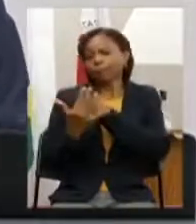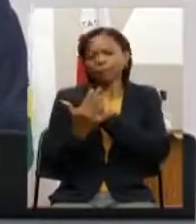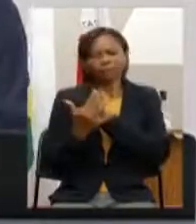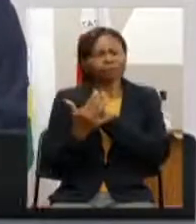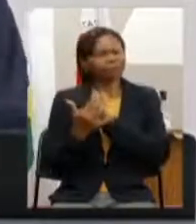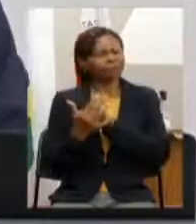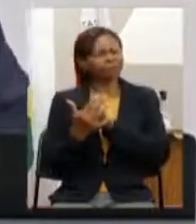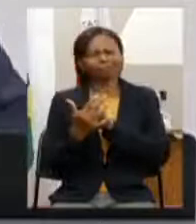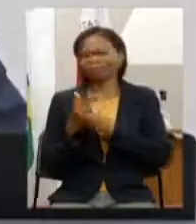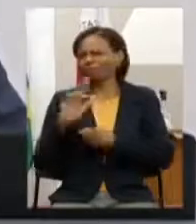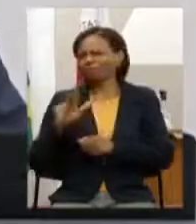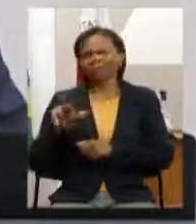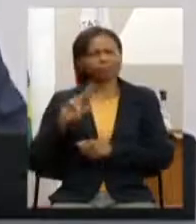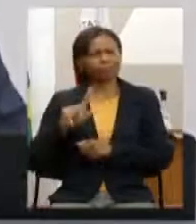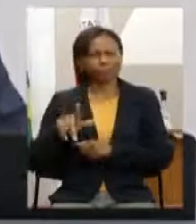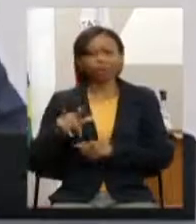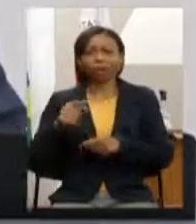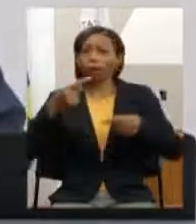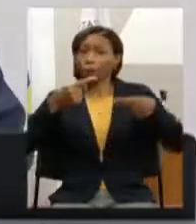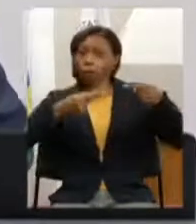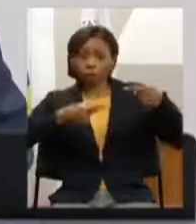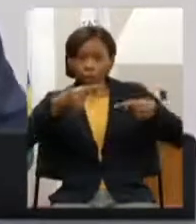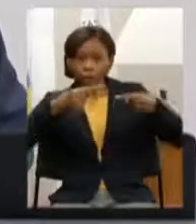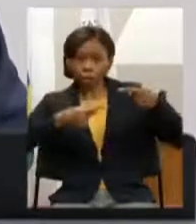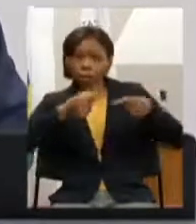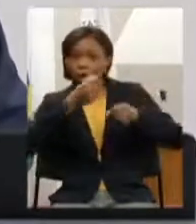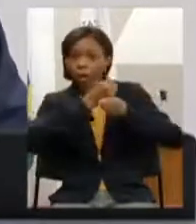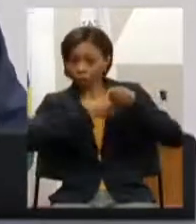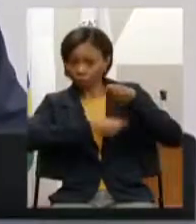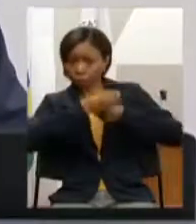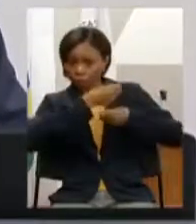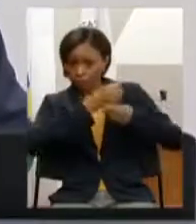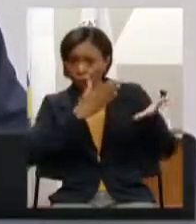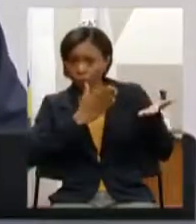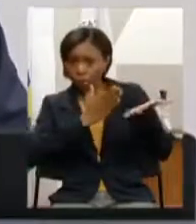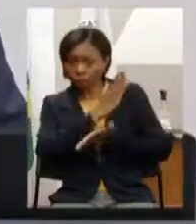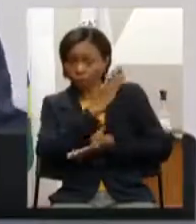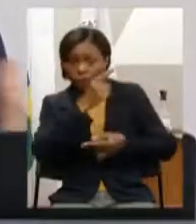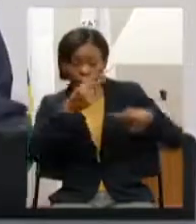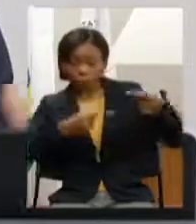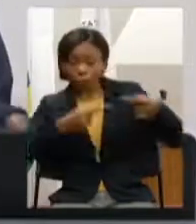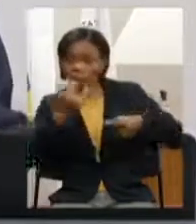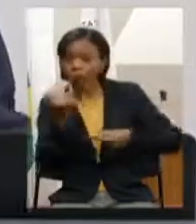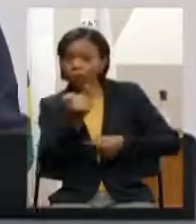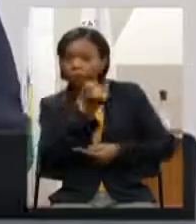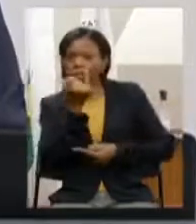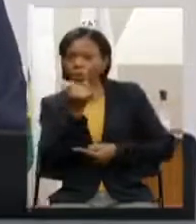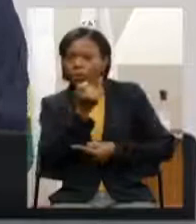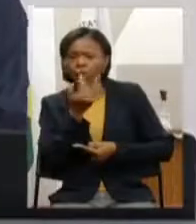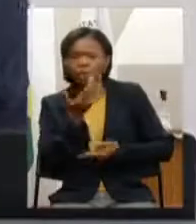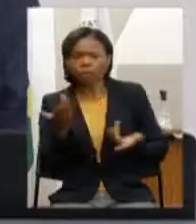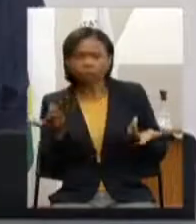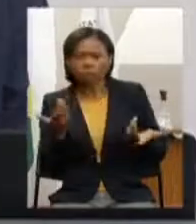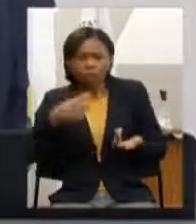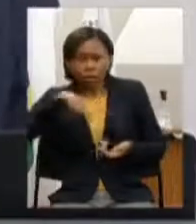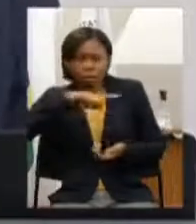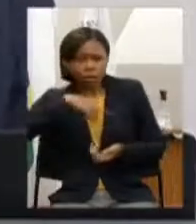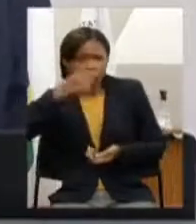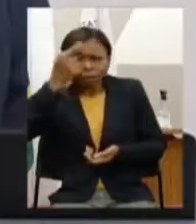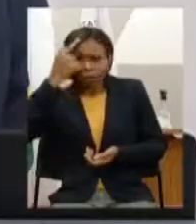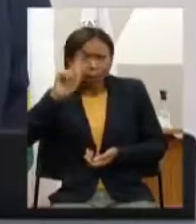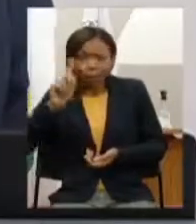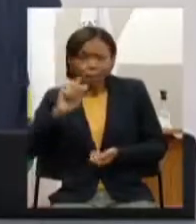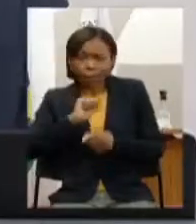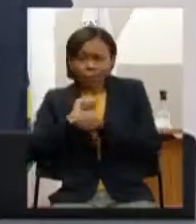aprovadas o ano passado que diz respeito inclusive sem saber que iria ter pandemia ao